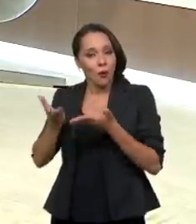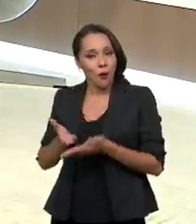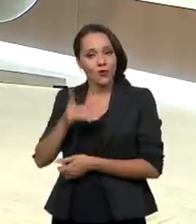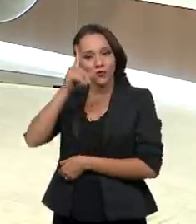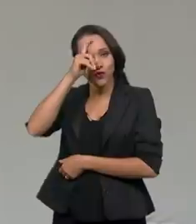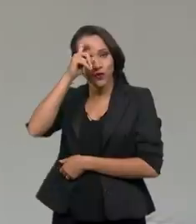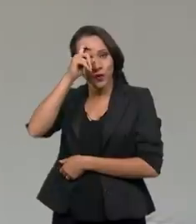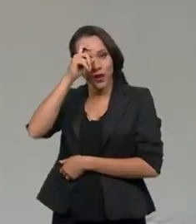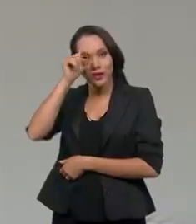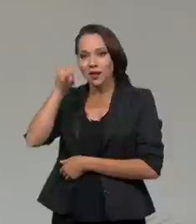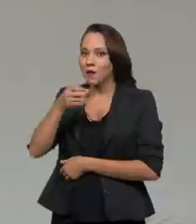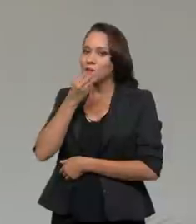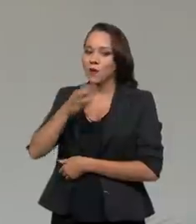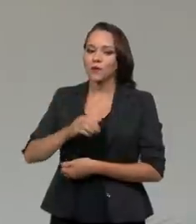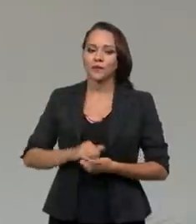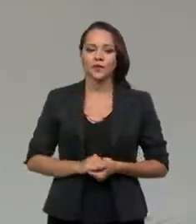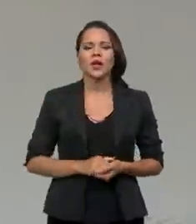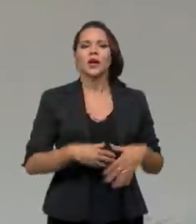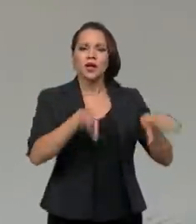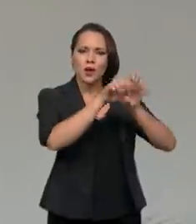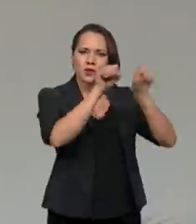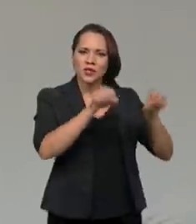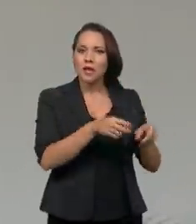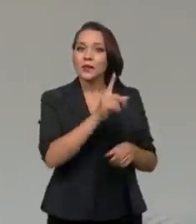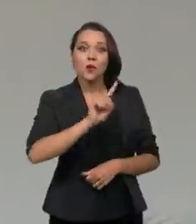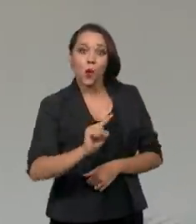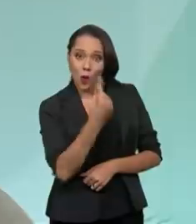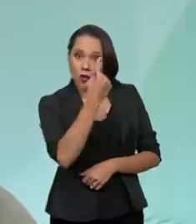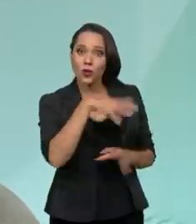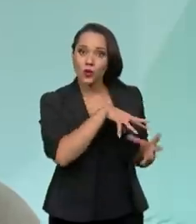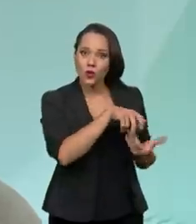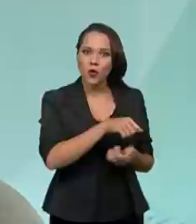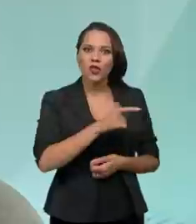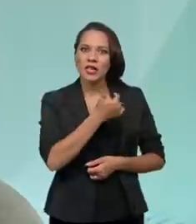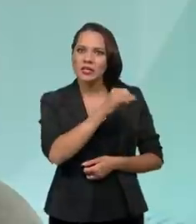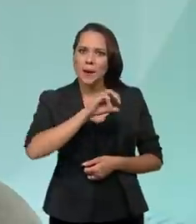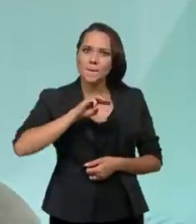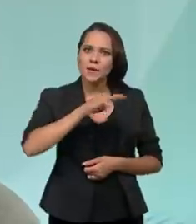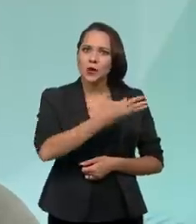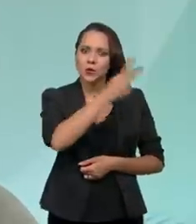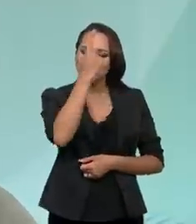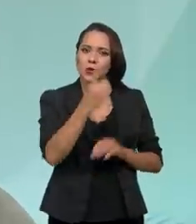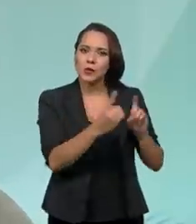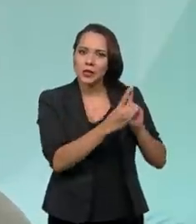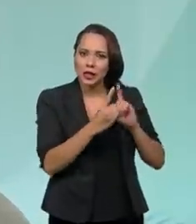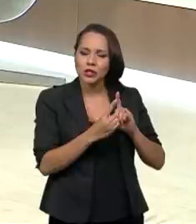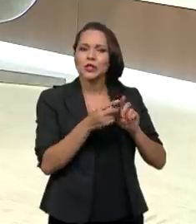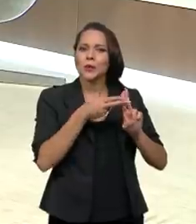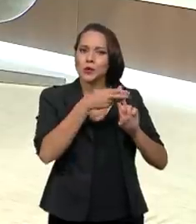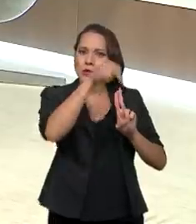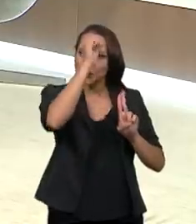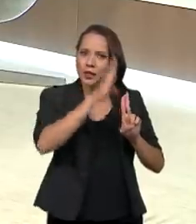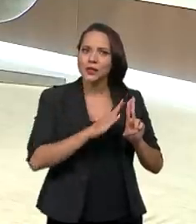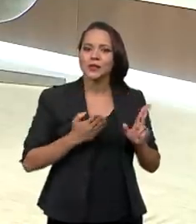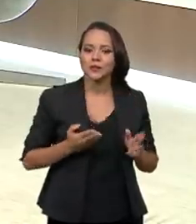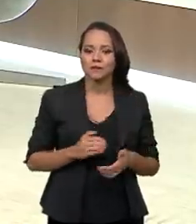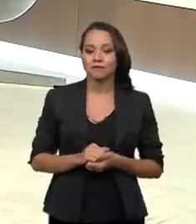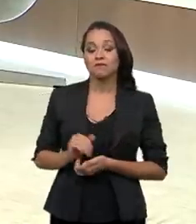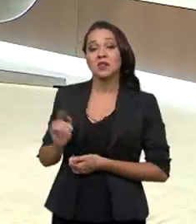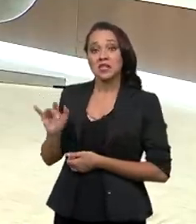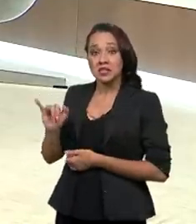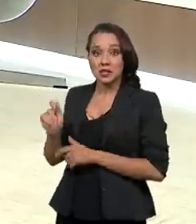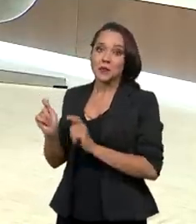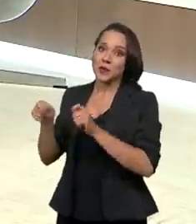hospitais são muito boas. E é um sistema sem igual no mundo, 100 milhões de pessoas são atendidas pelo Sistema Único de Saúde no Brasil, né? Se me